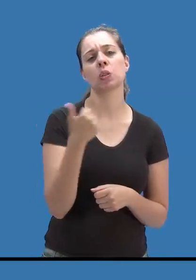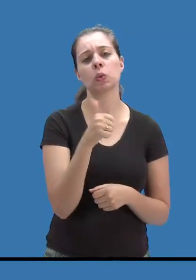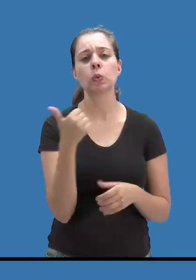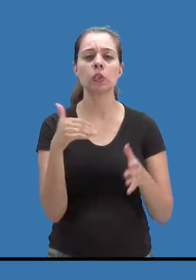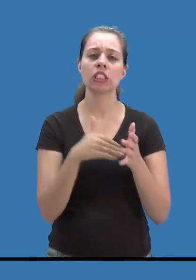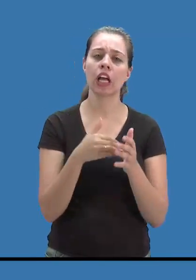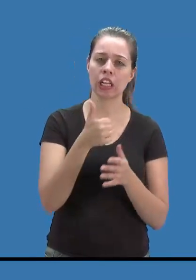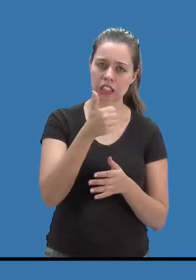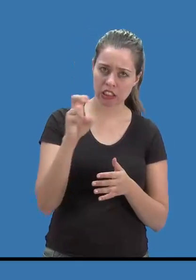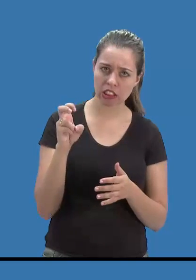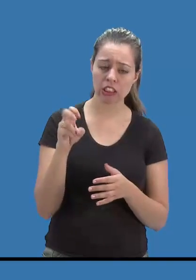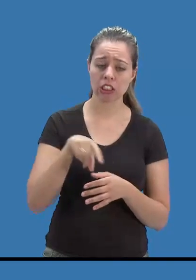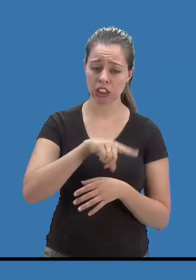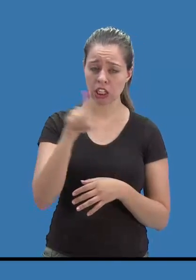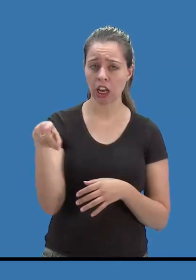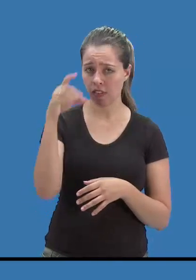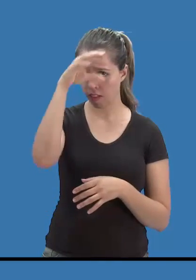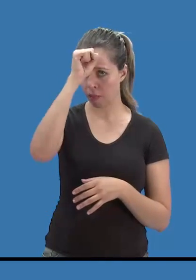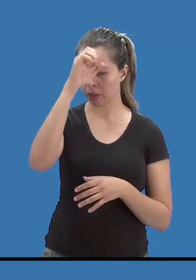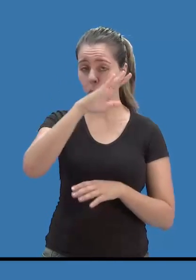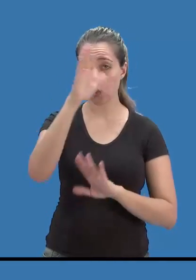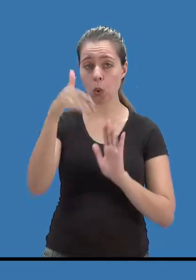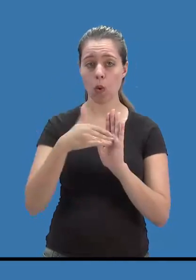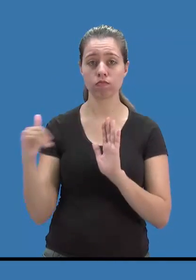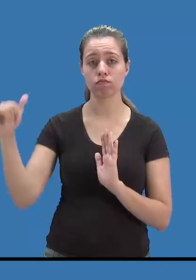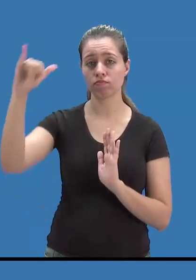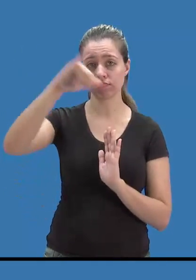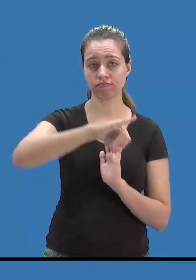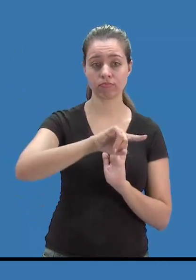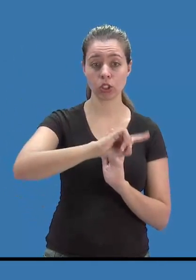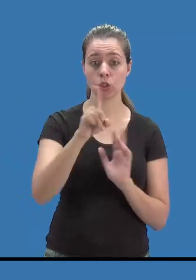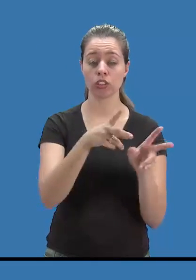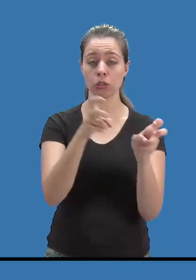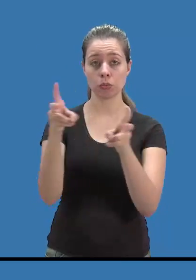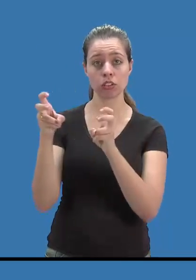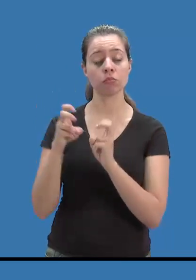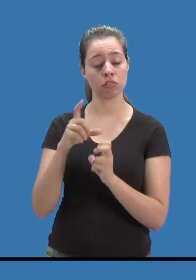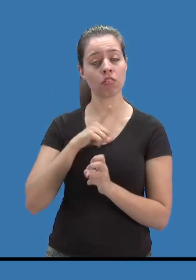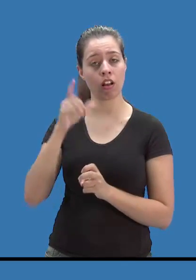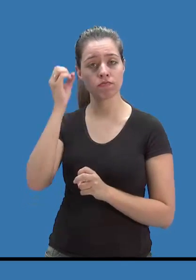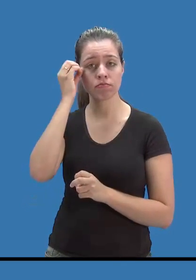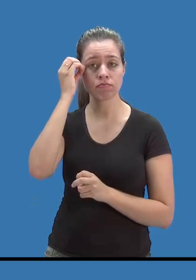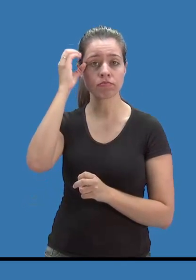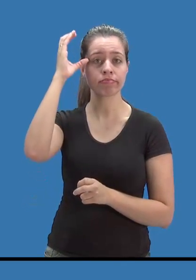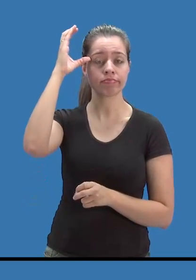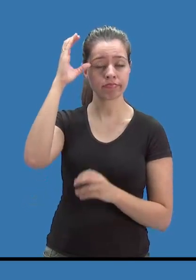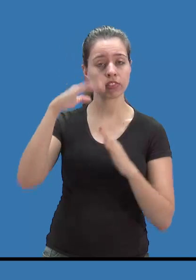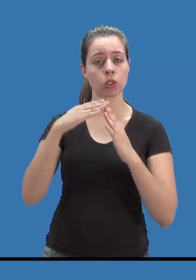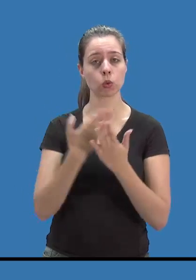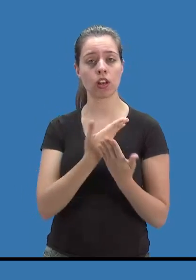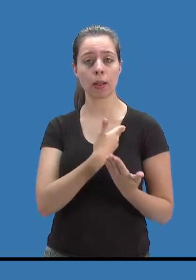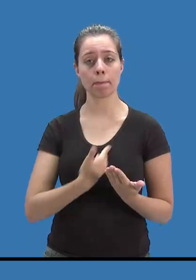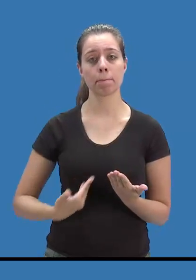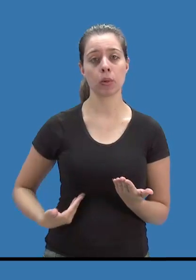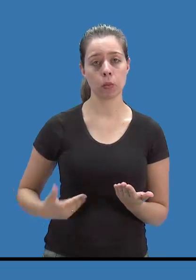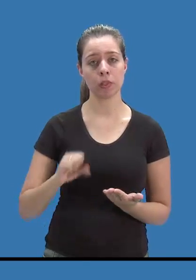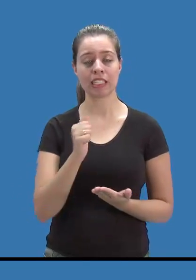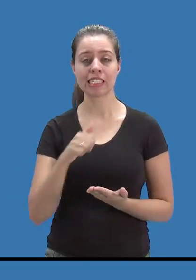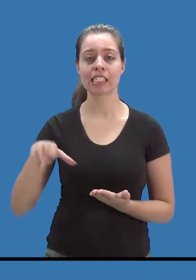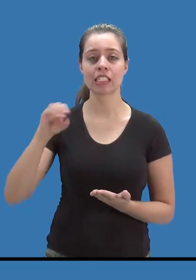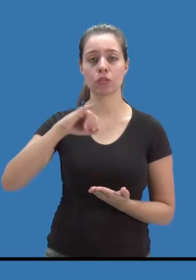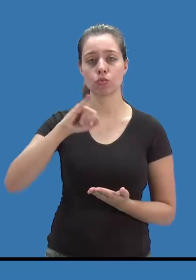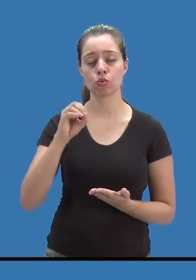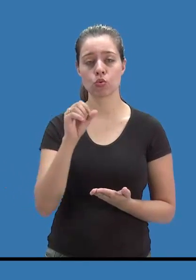Todos foram identificados como alunos com altas habilidades na rede municipal de ensino de São José dos Campos, no interior de São Paulo.